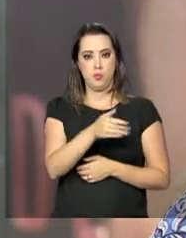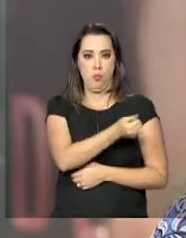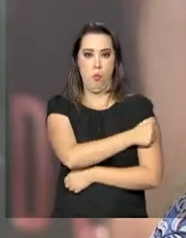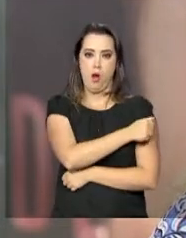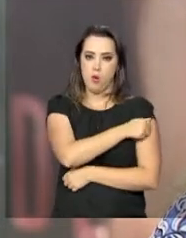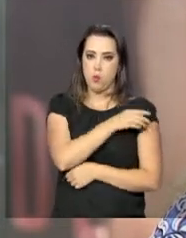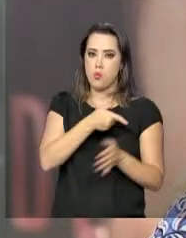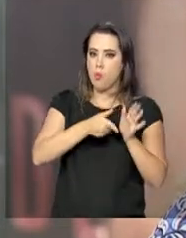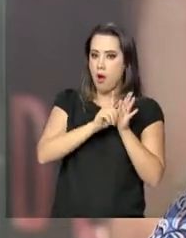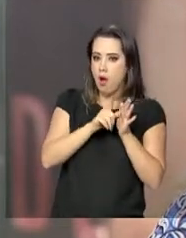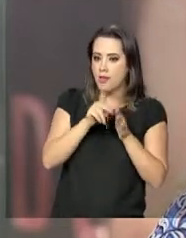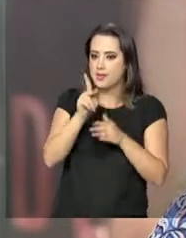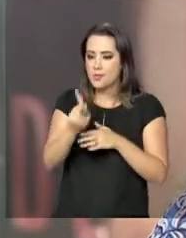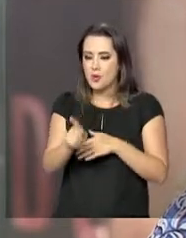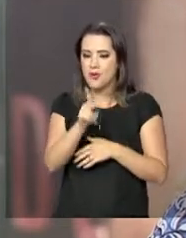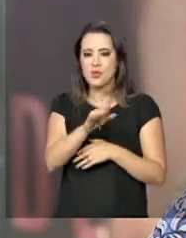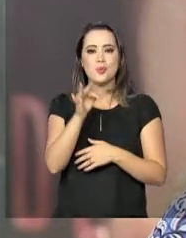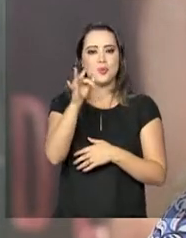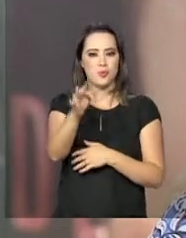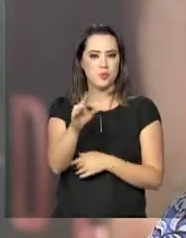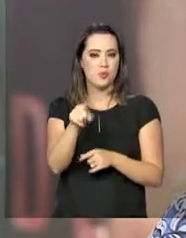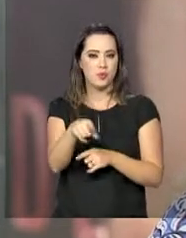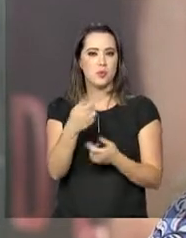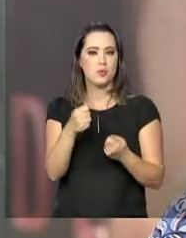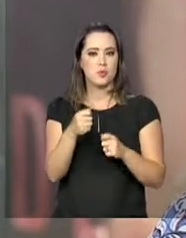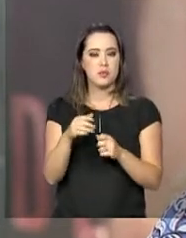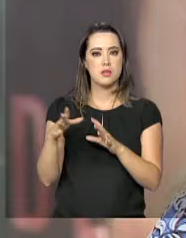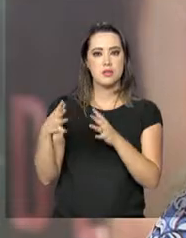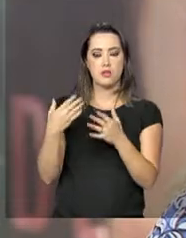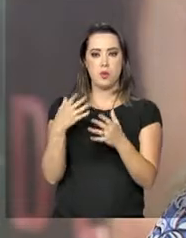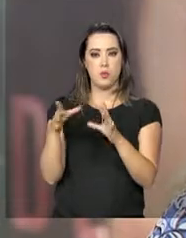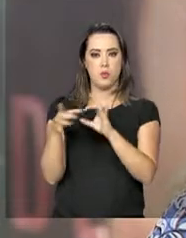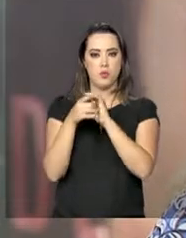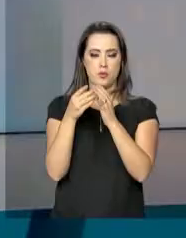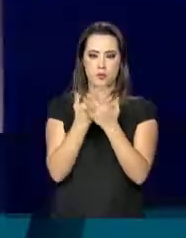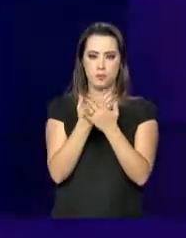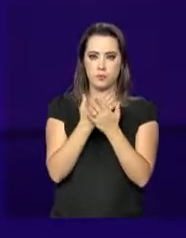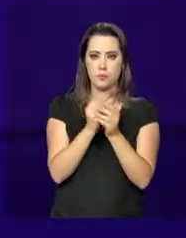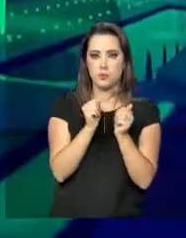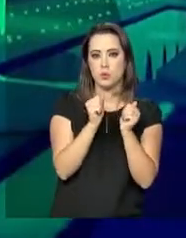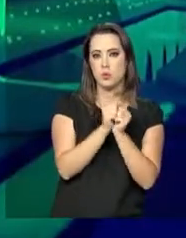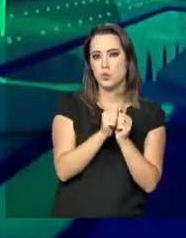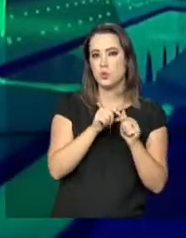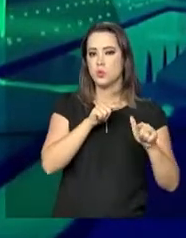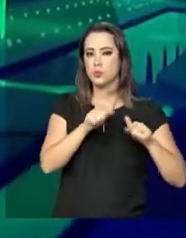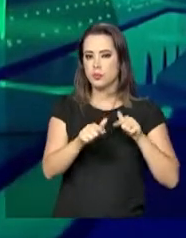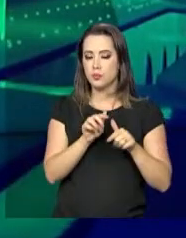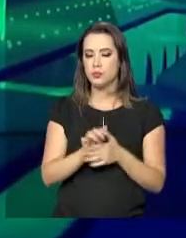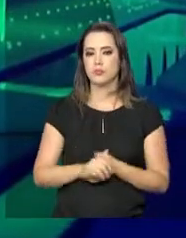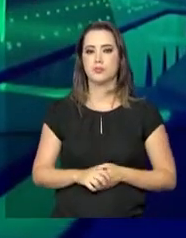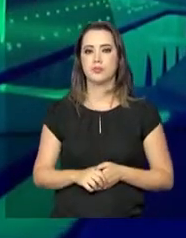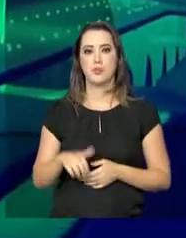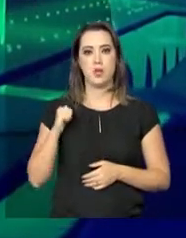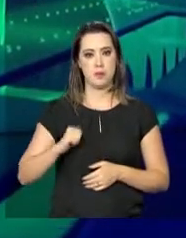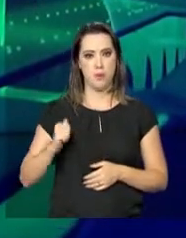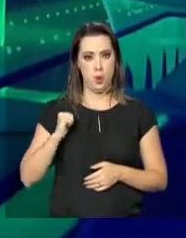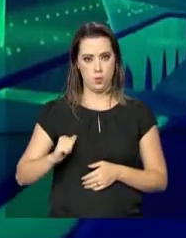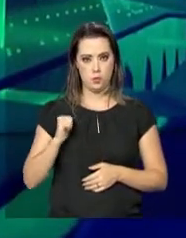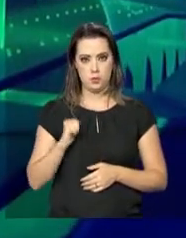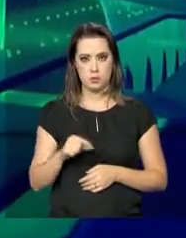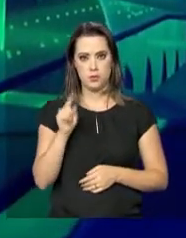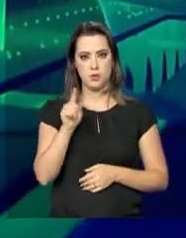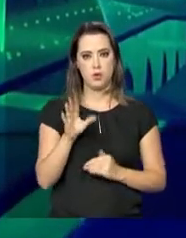e sem contar que a teoria sem a prática não é nada. As bolsas do programa Residência